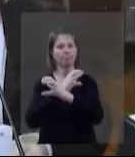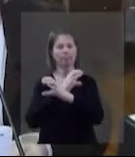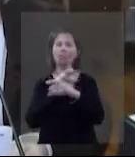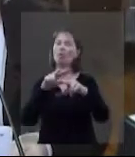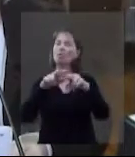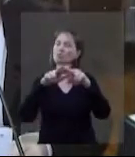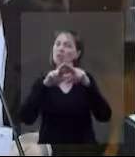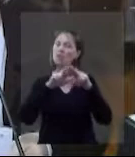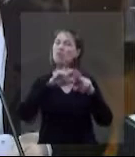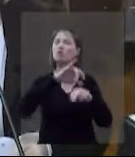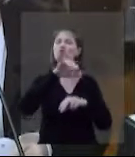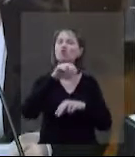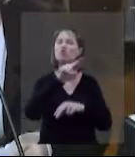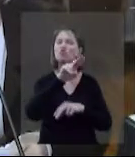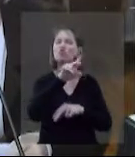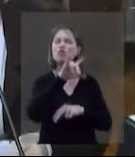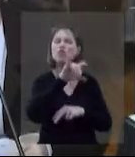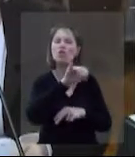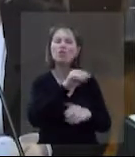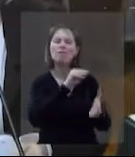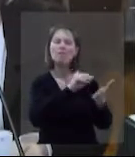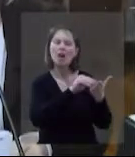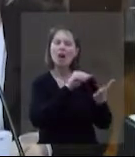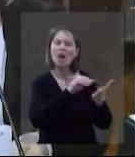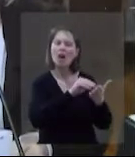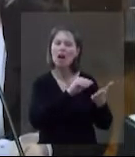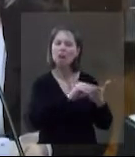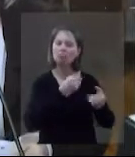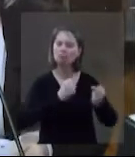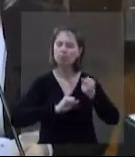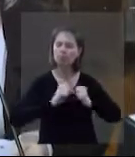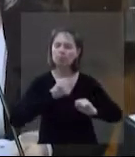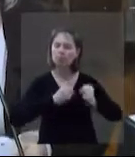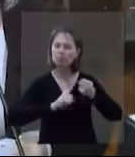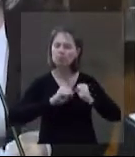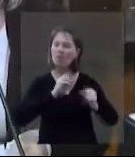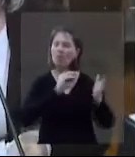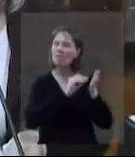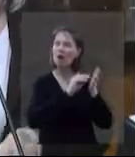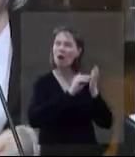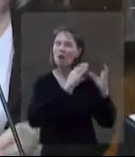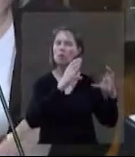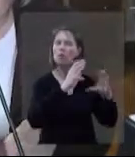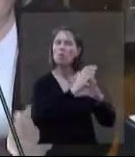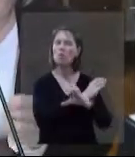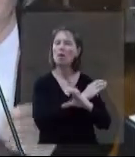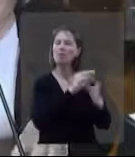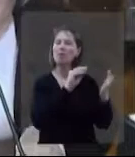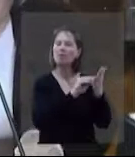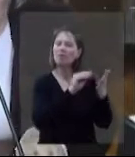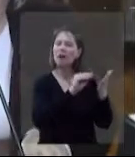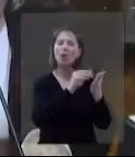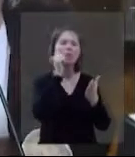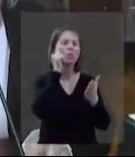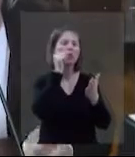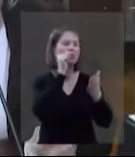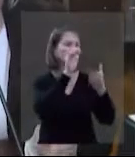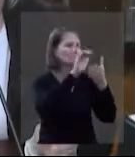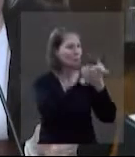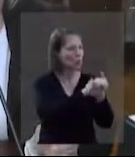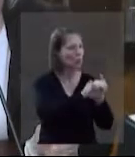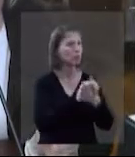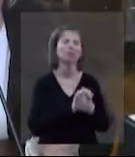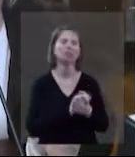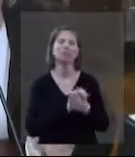por isso que você não está tranquilo, Júlio. É por isso que eu falo isso. Você está incompleto, meu querido. Você está incompleto. Quem